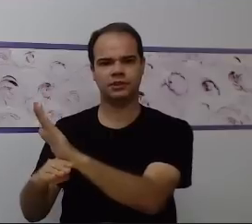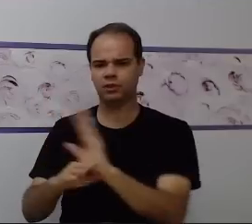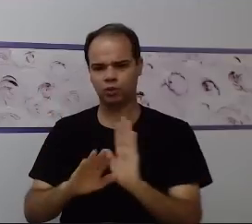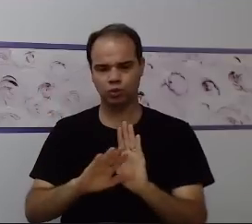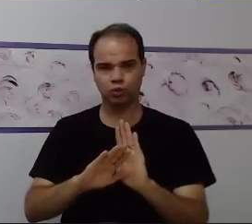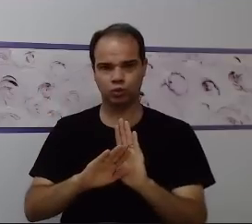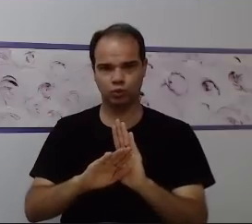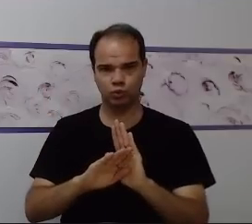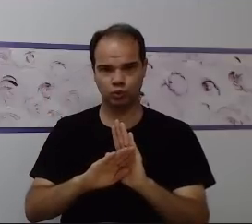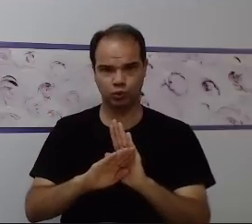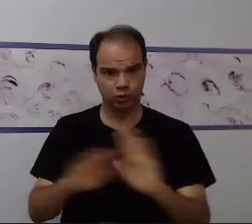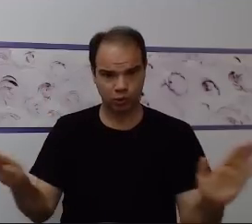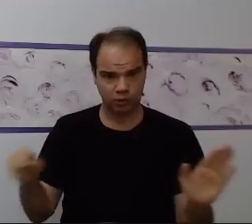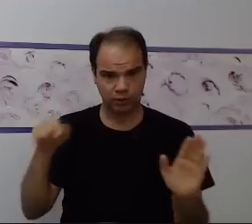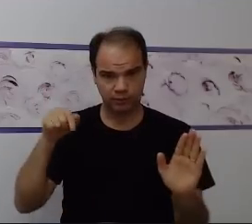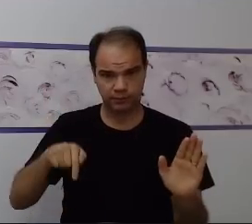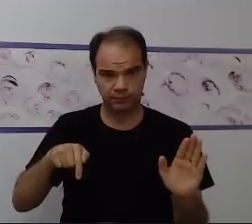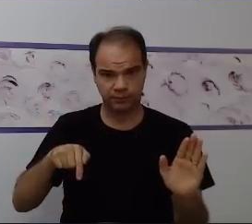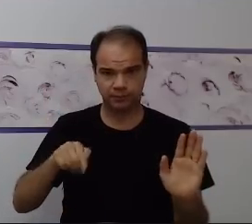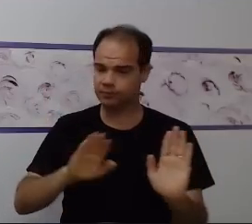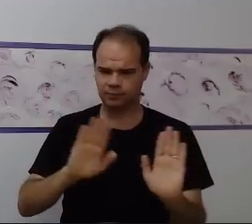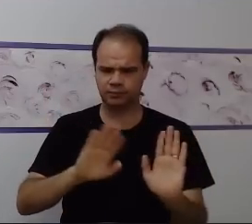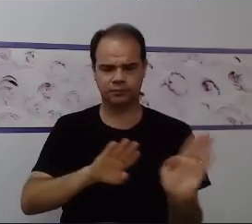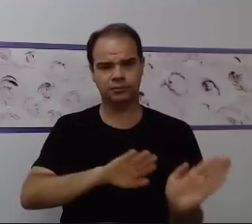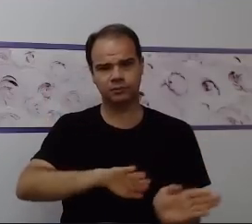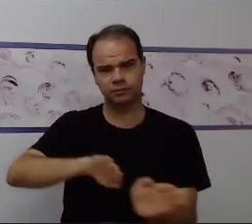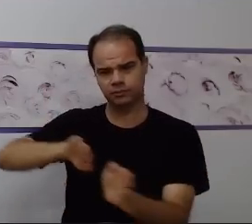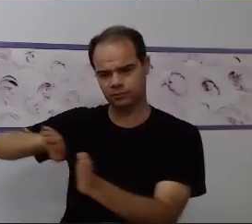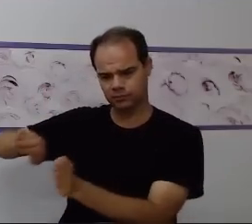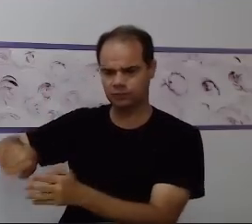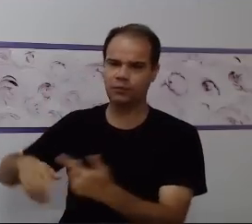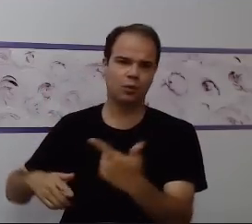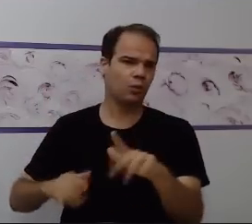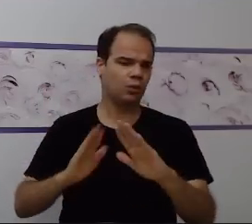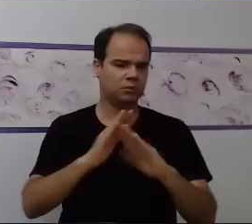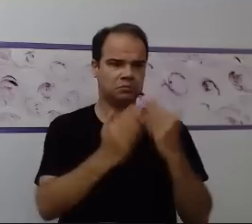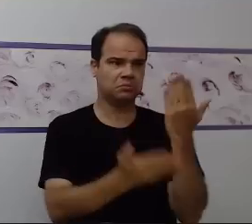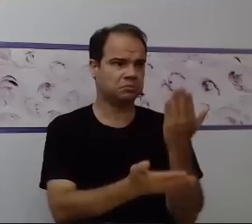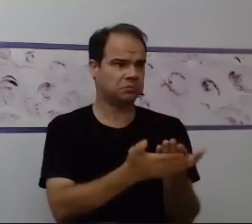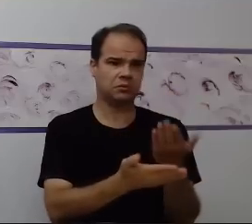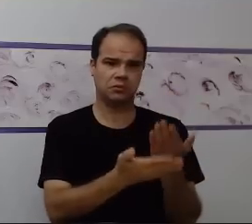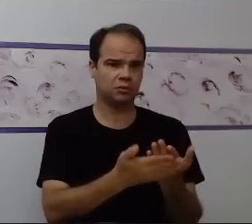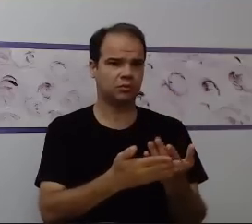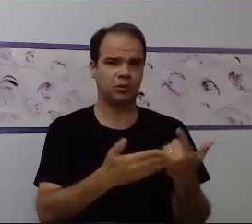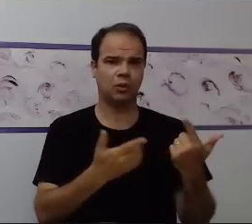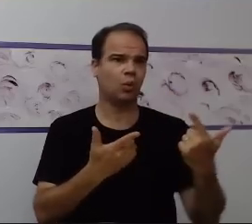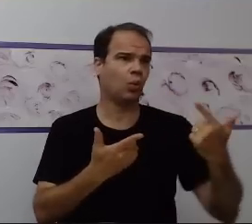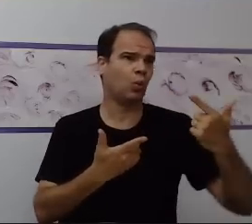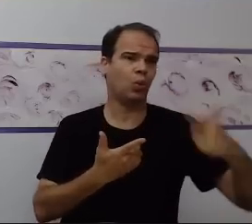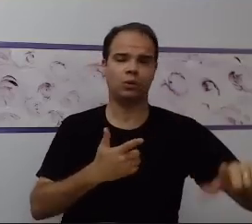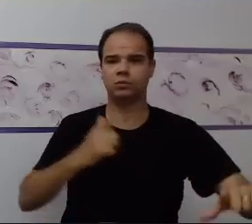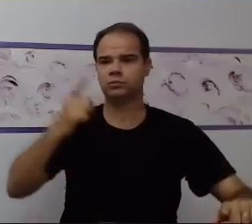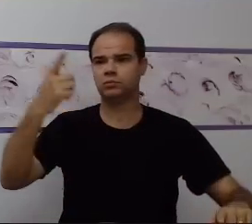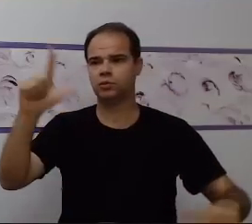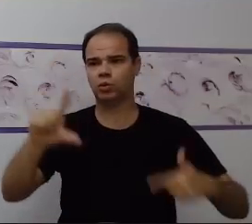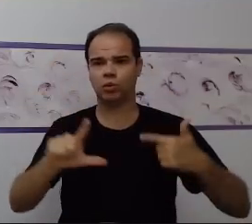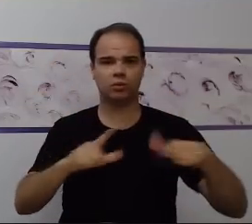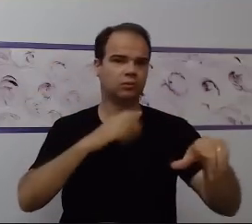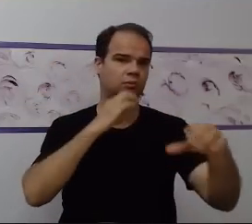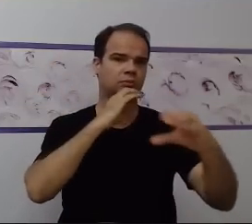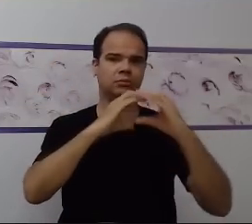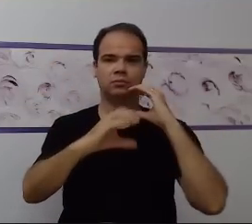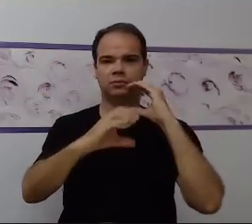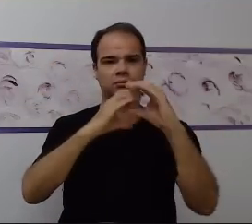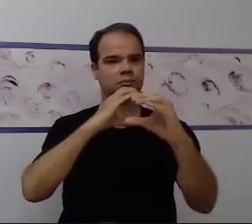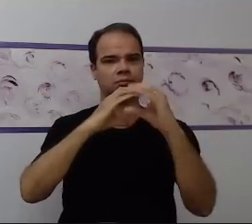PECS. muitas vezes, eu preciso fazer uso dentro do ambiente escolar de alguma outra forma de comunicação.